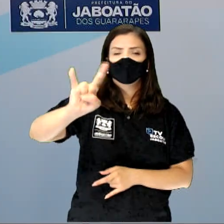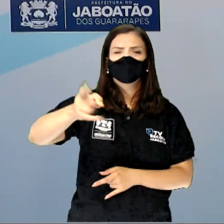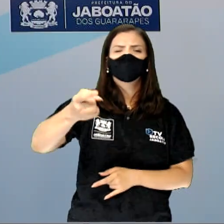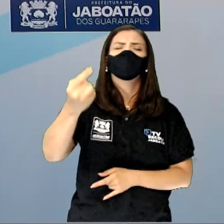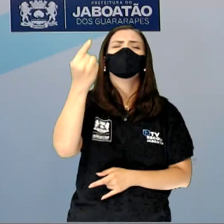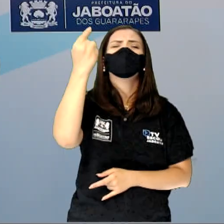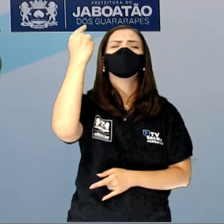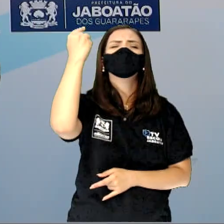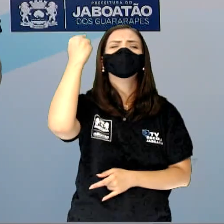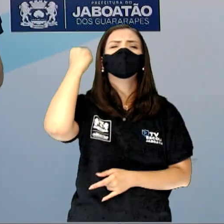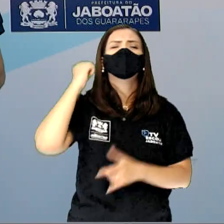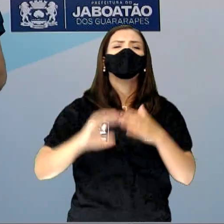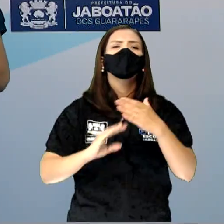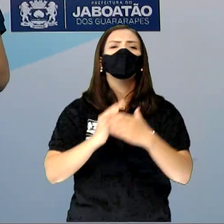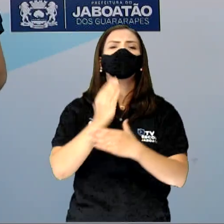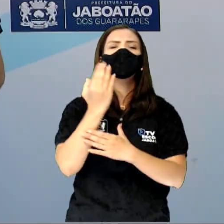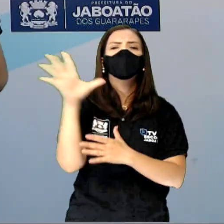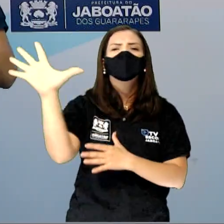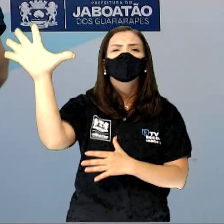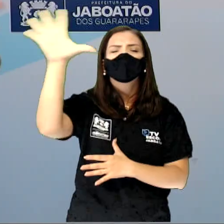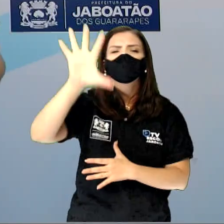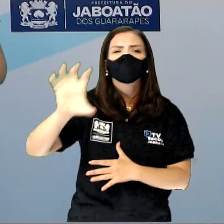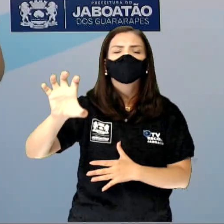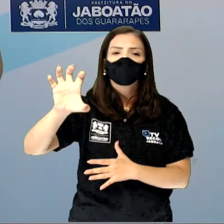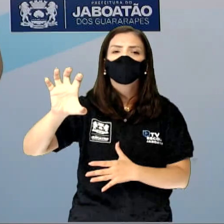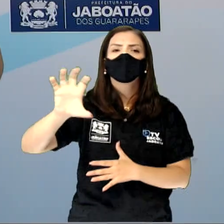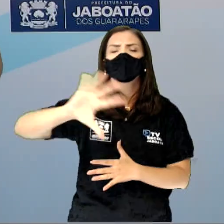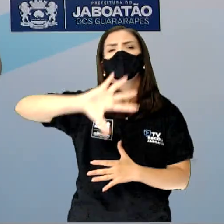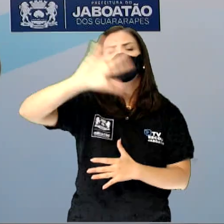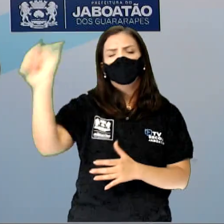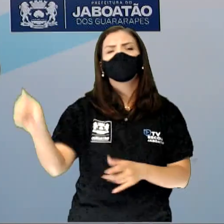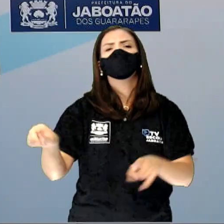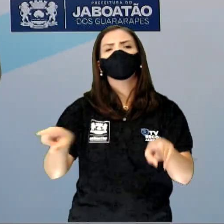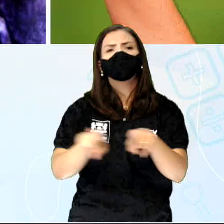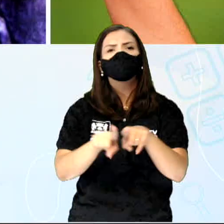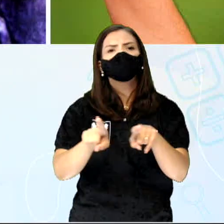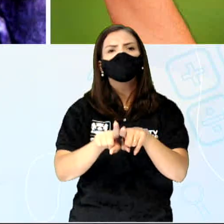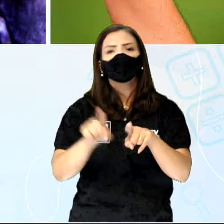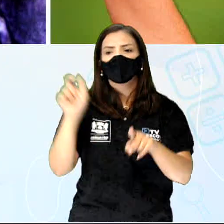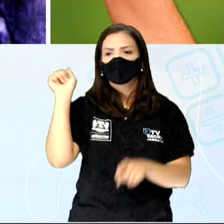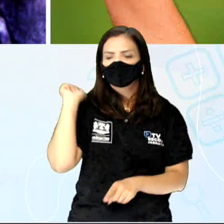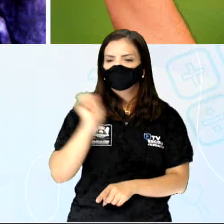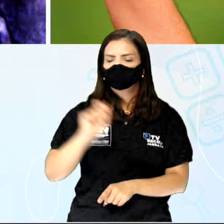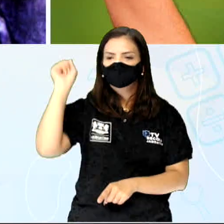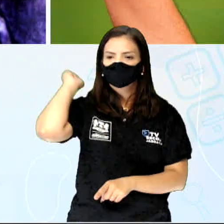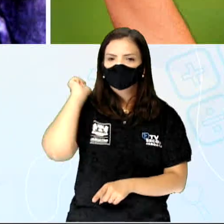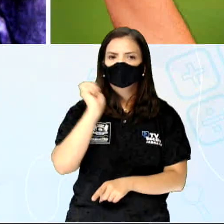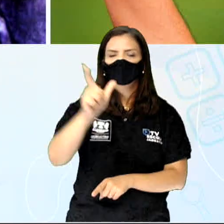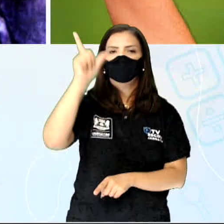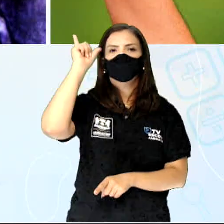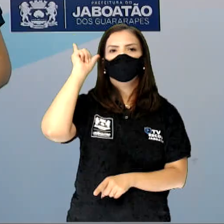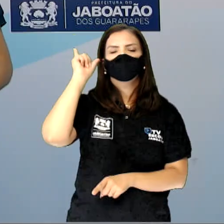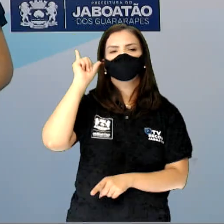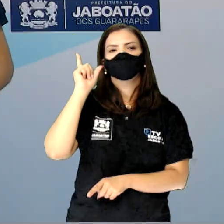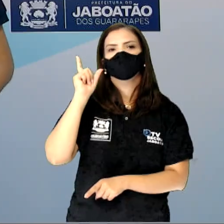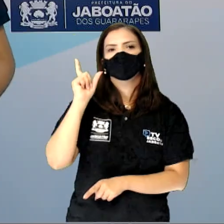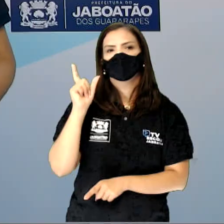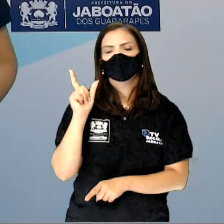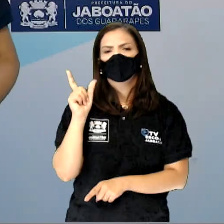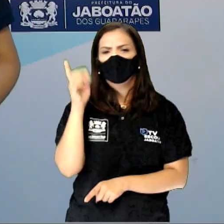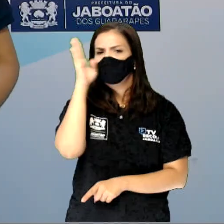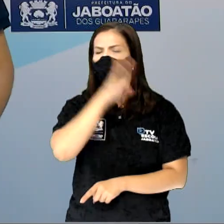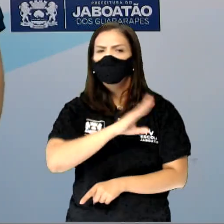muito comum na Europa e na Ásia também, que é exatamente o contrário. Ele não é sinal de